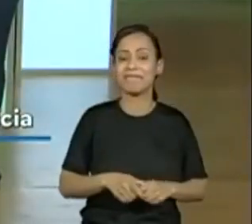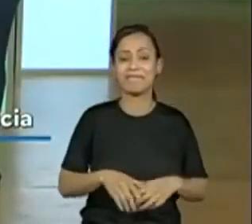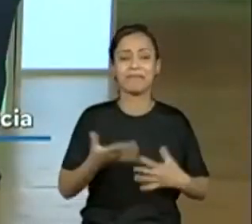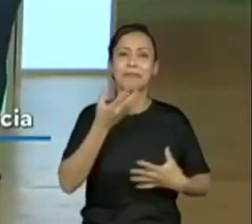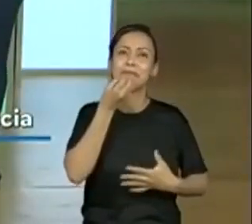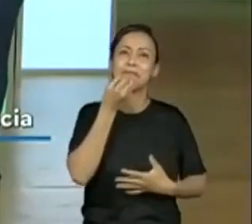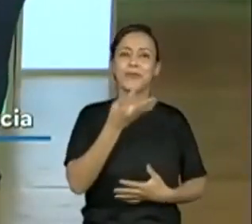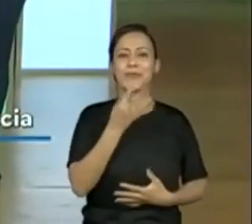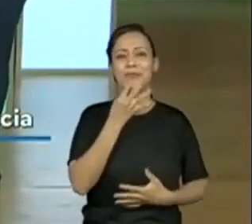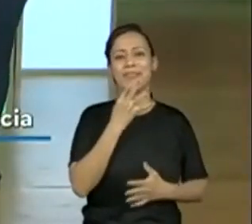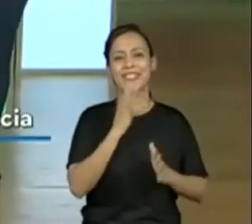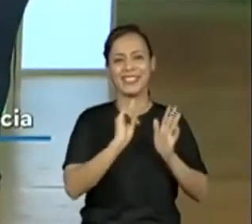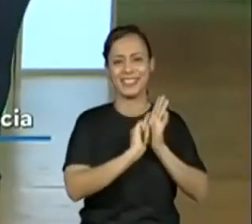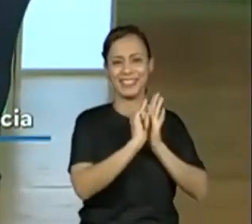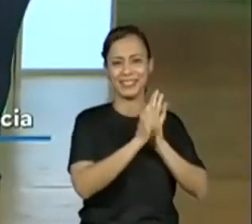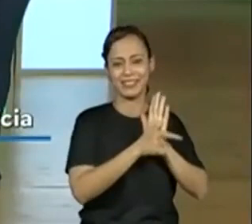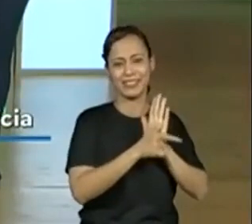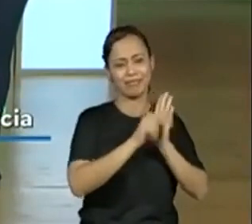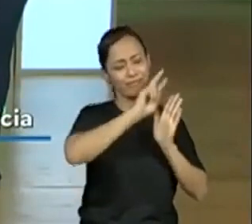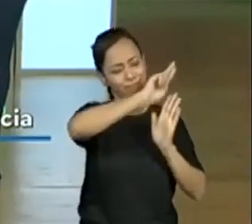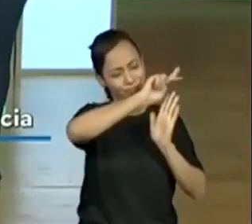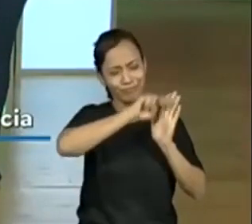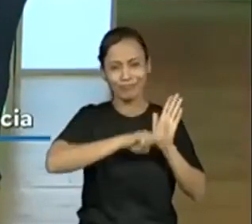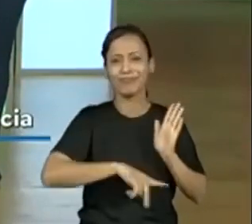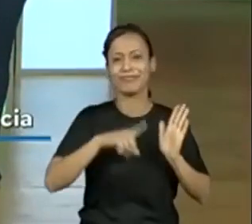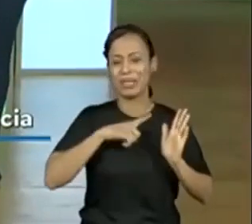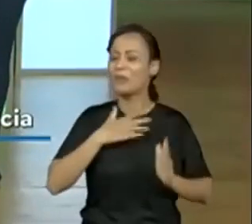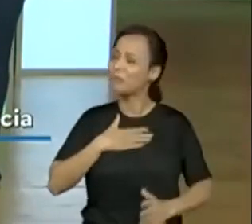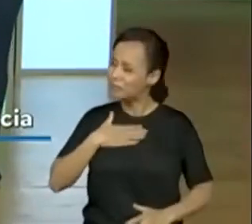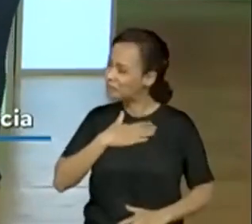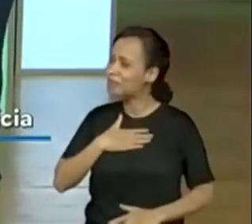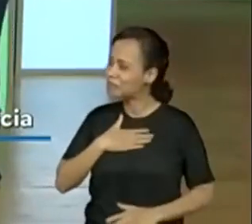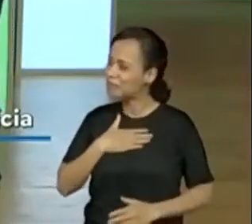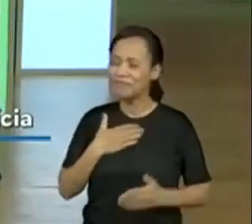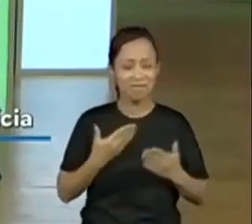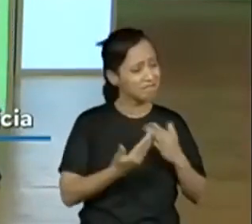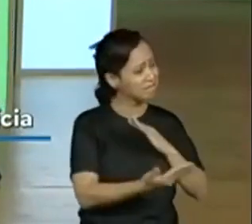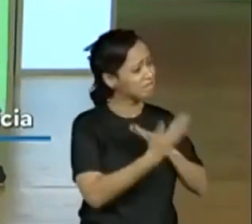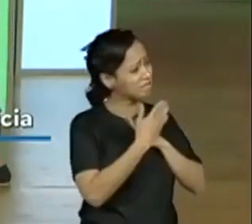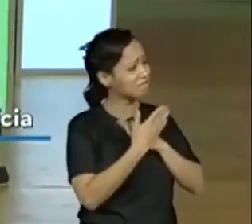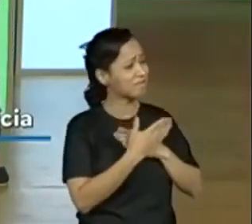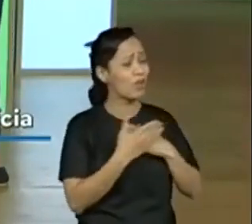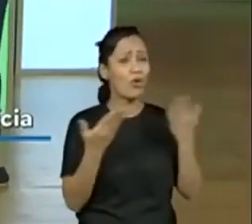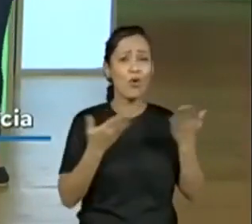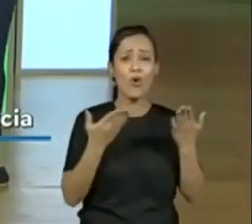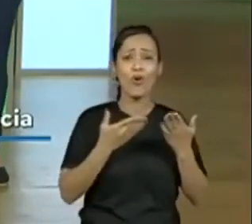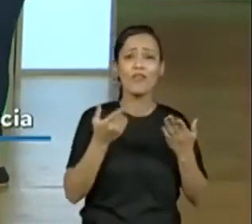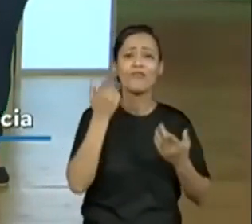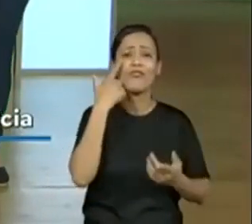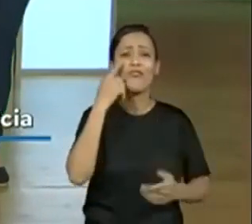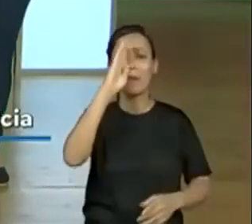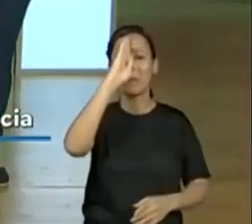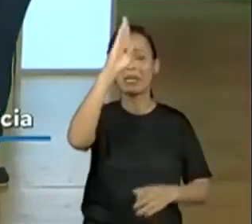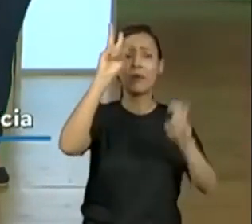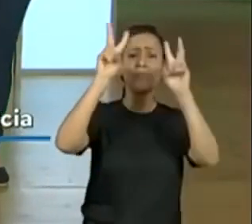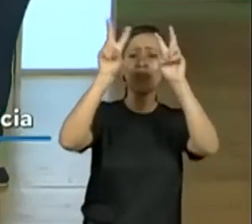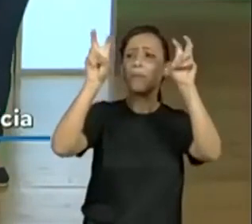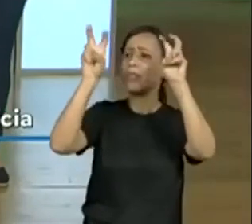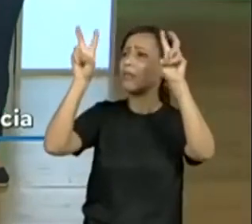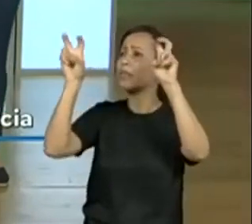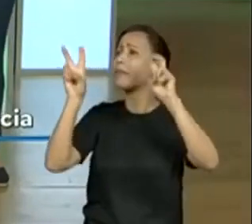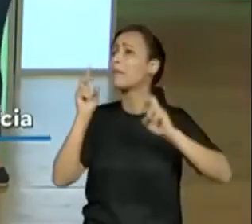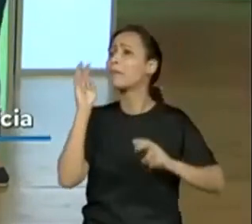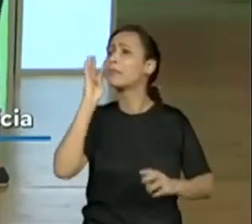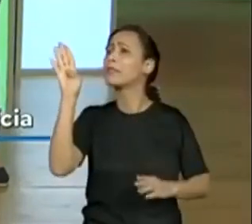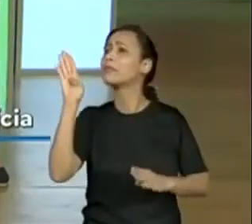estrutura, né? Dos gêneros que nós trabalhamos. Eu gosto muito, professora. Ai, me ajudou muito. Eu já vou procurar o olho de todas as notícias que eu leio agora,